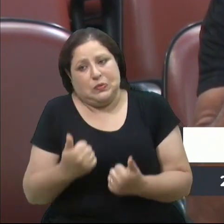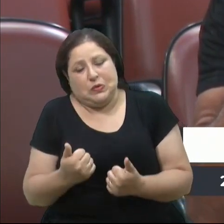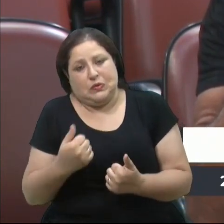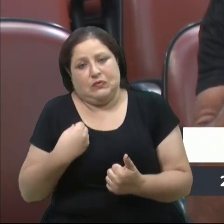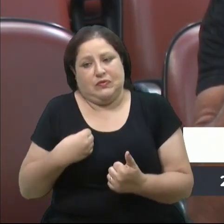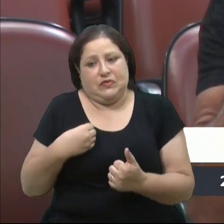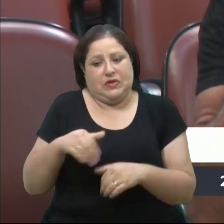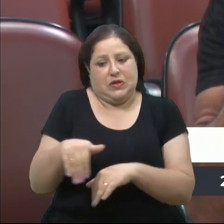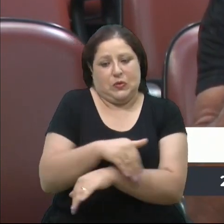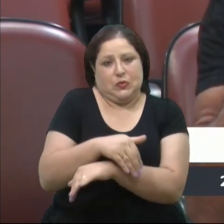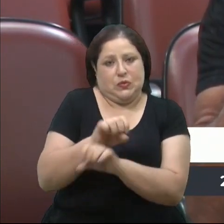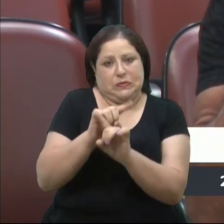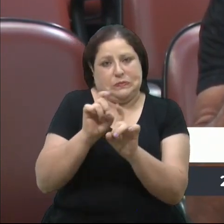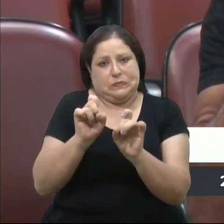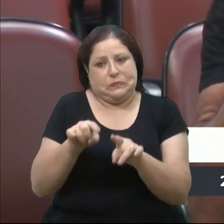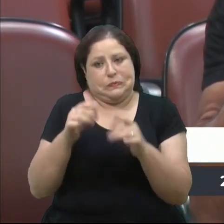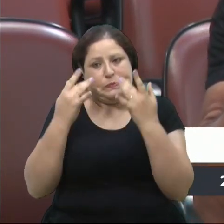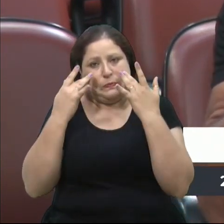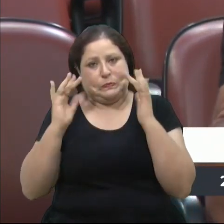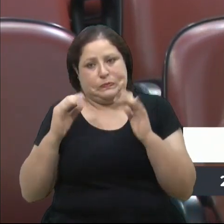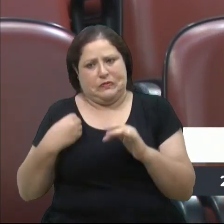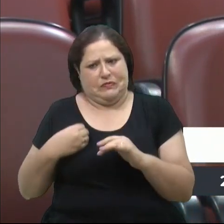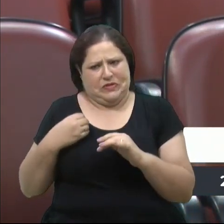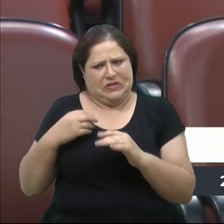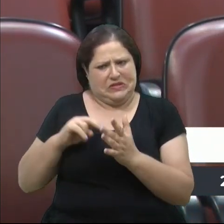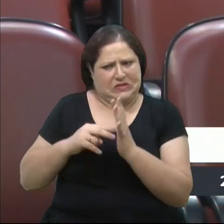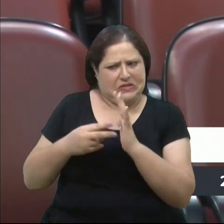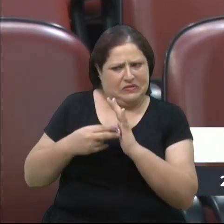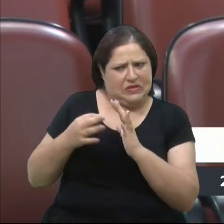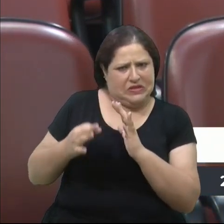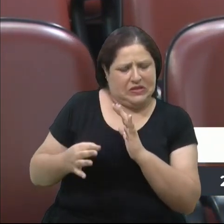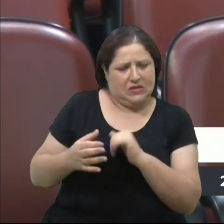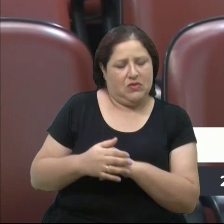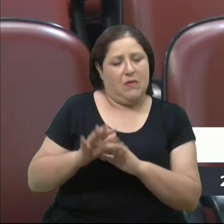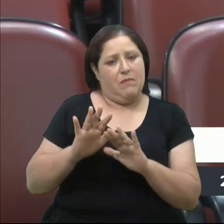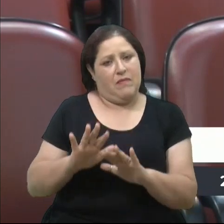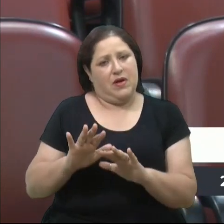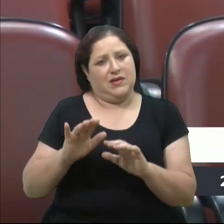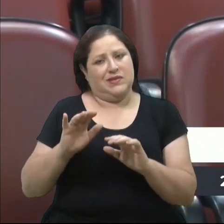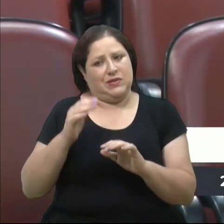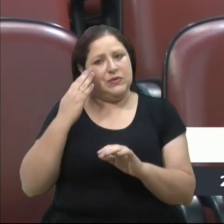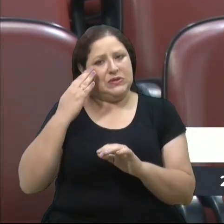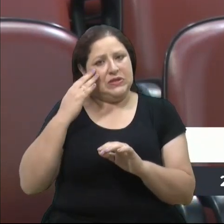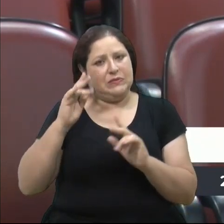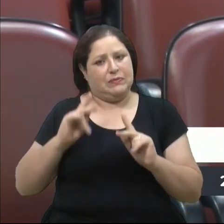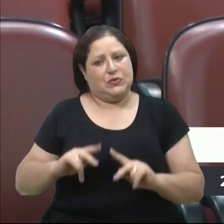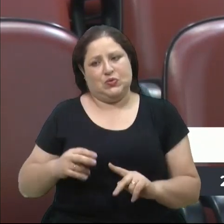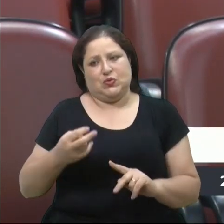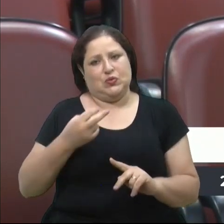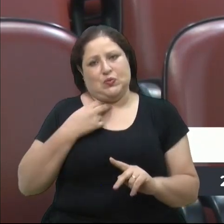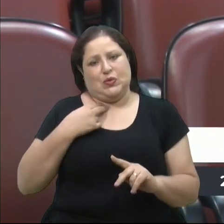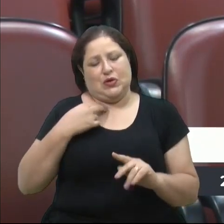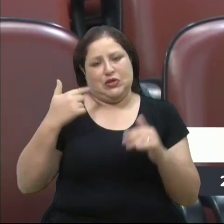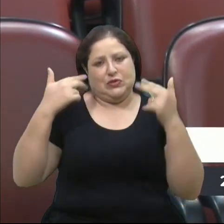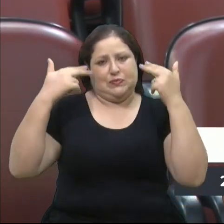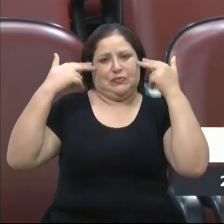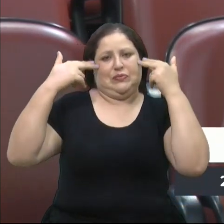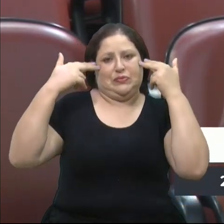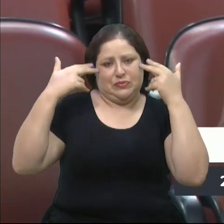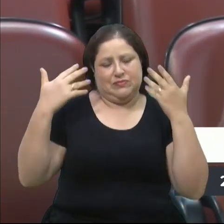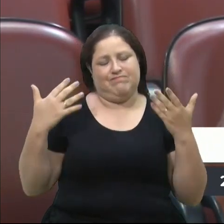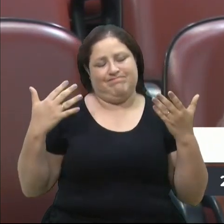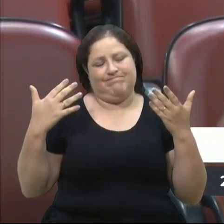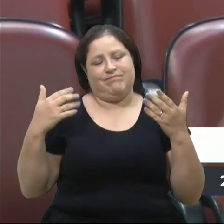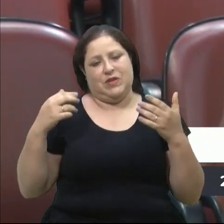rua, eu sei que eles que não poderiam fazer é cometer esses pequenos assaltos. Então, peço às autoridades que vejam